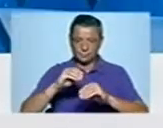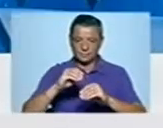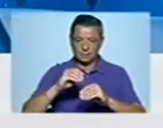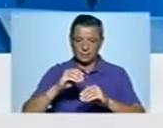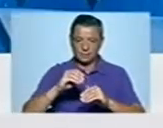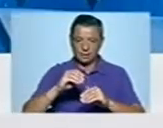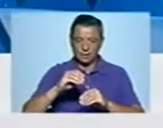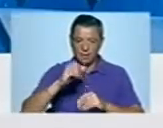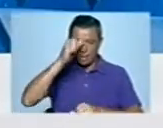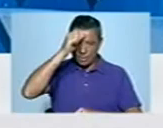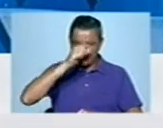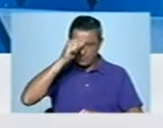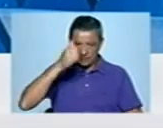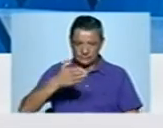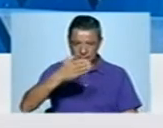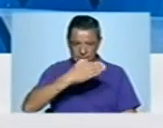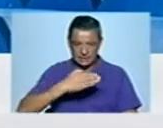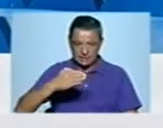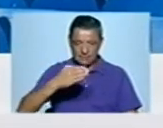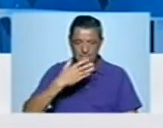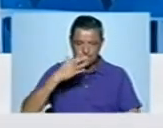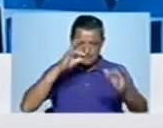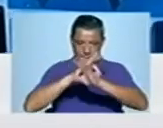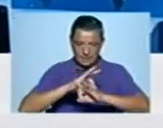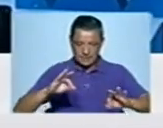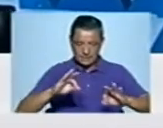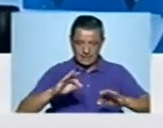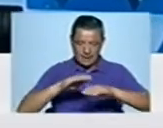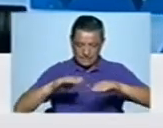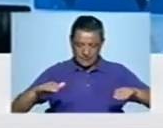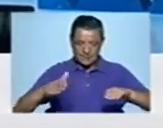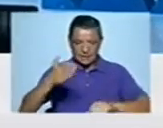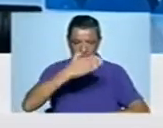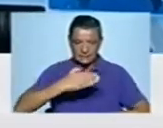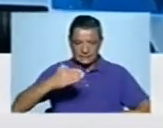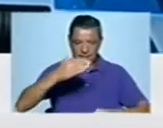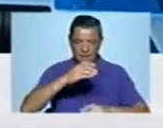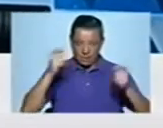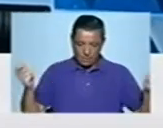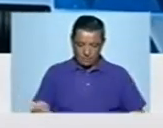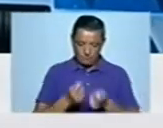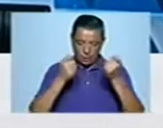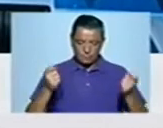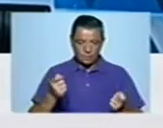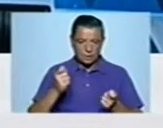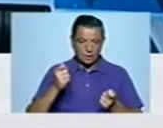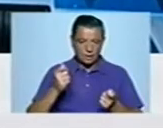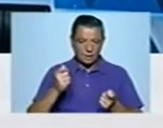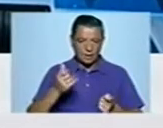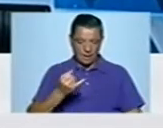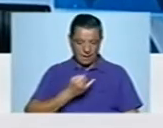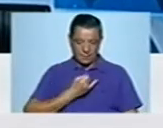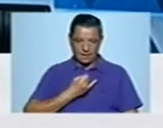para domingo, então. As Sete Maravilhas à Mesa é a sétima edição das Sete Maravilhas de Portugal. Como dissemos, elas promovem os patrimónios que marcam a nossa